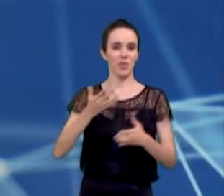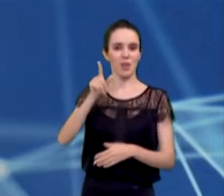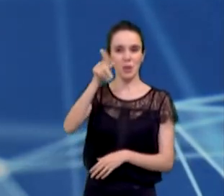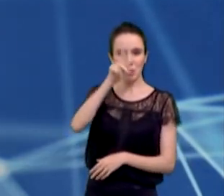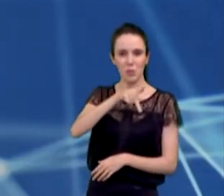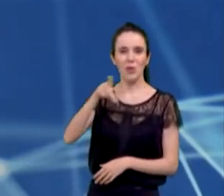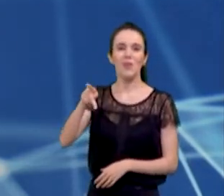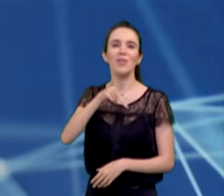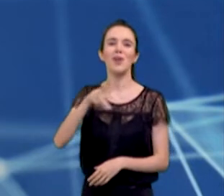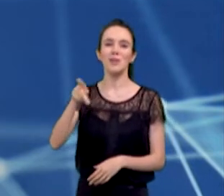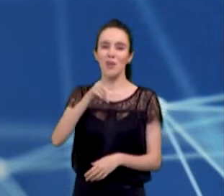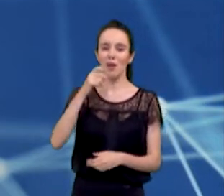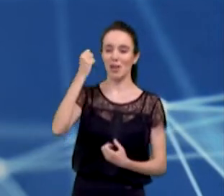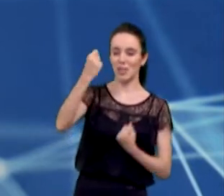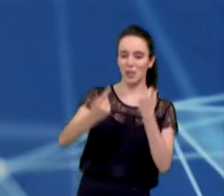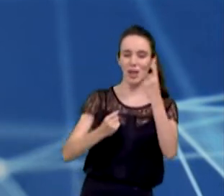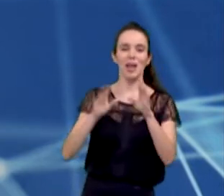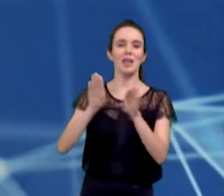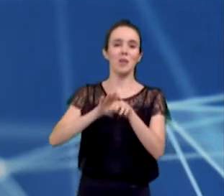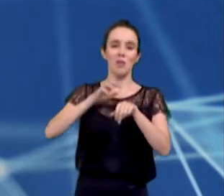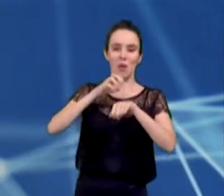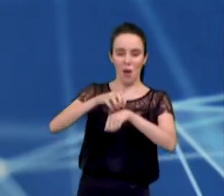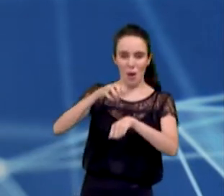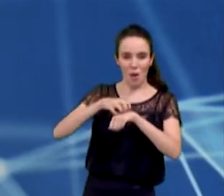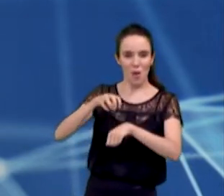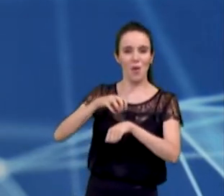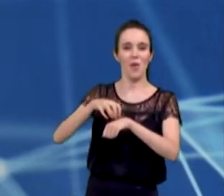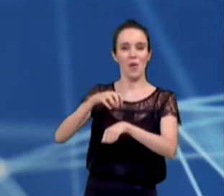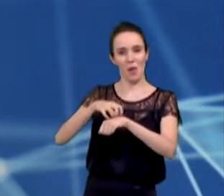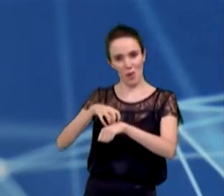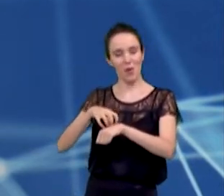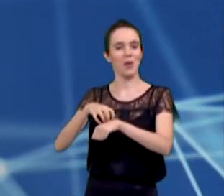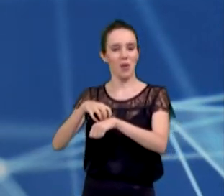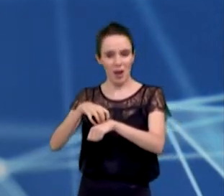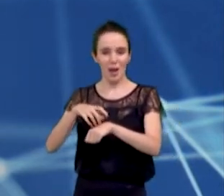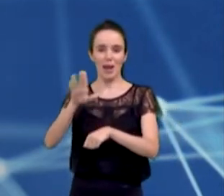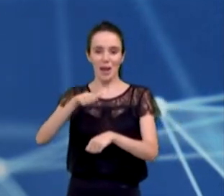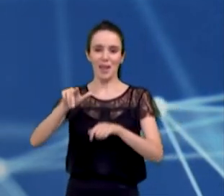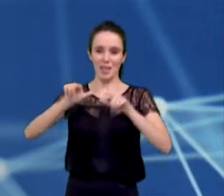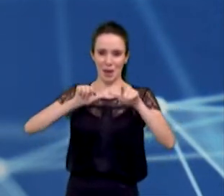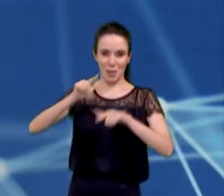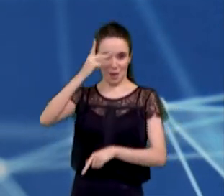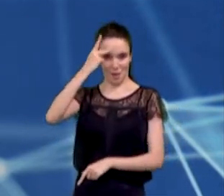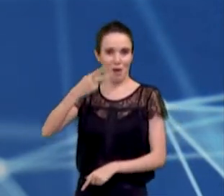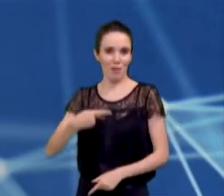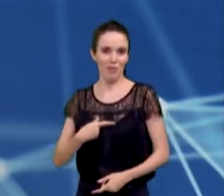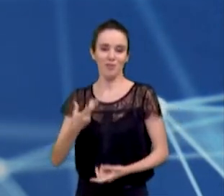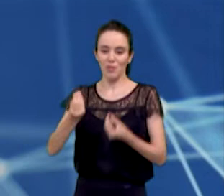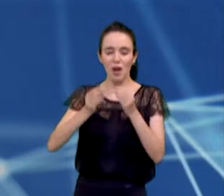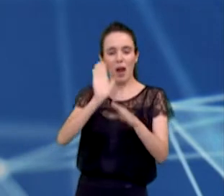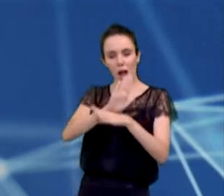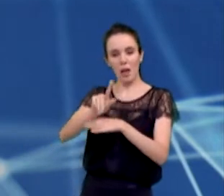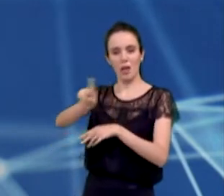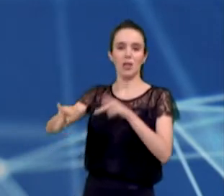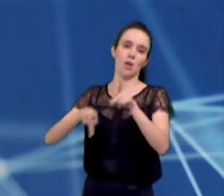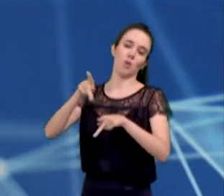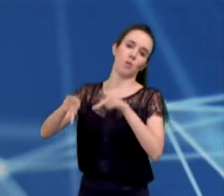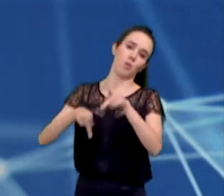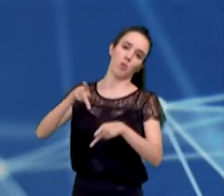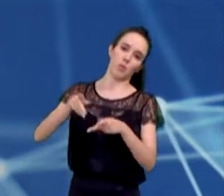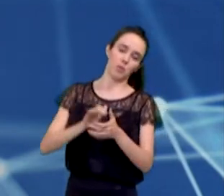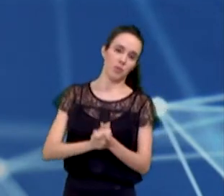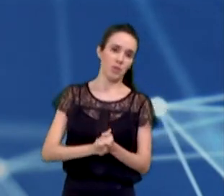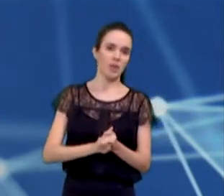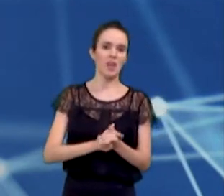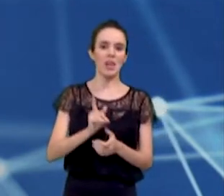professores eventuais, transportadores escolares. Nós vamos fazer políticas sociais, como por exemplo, fazer a regularização sem ficar cobrando